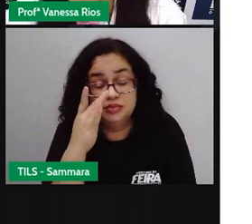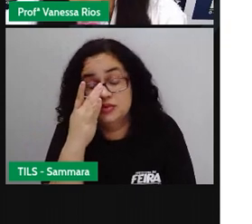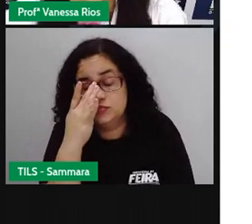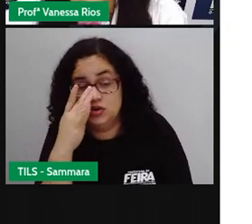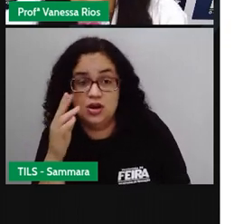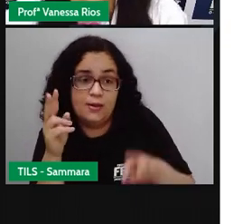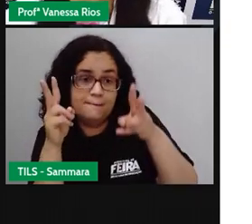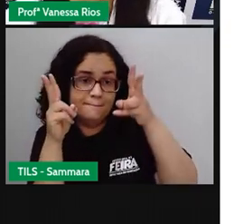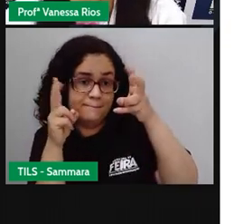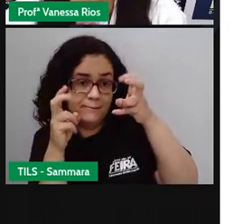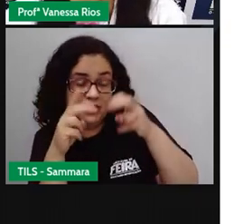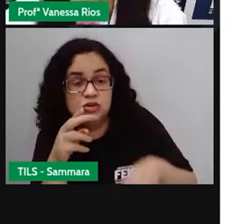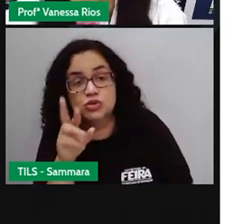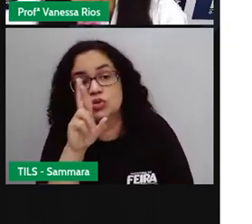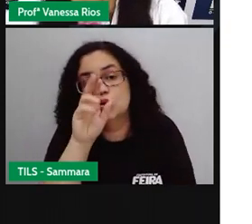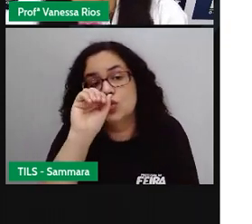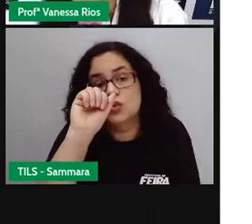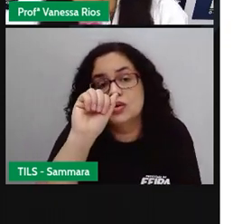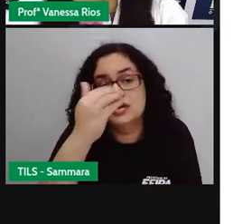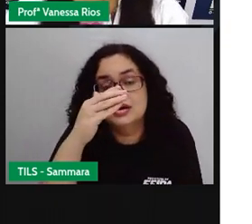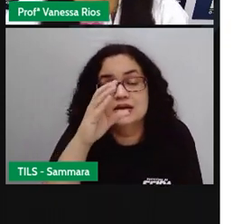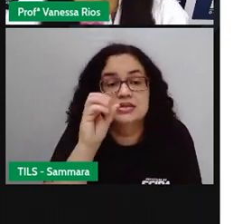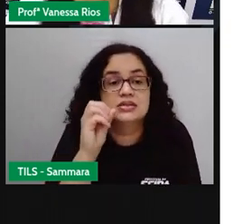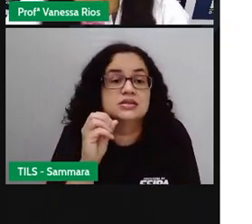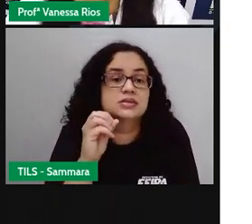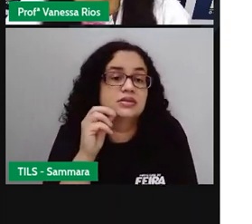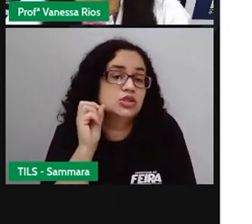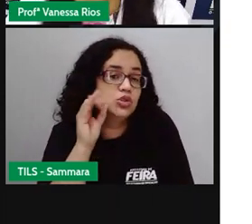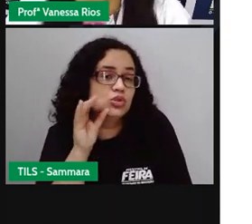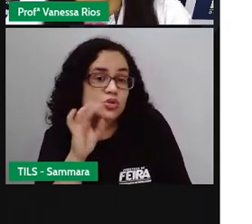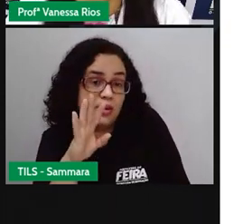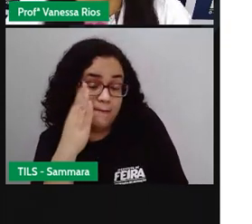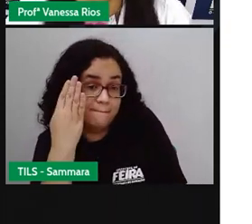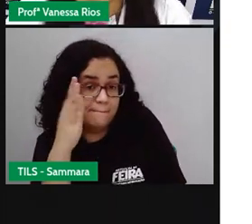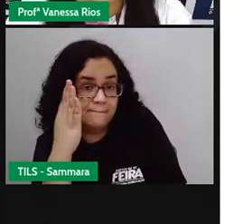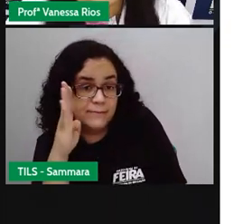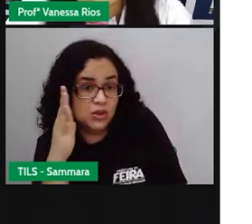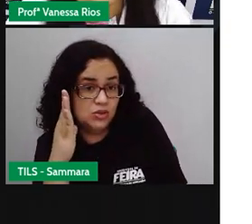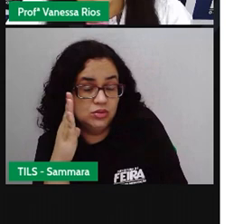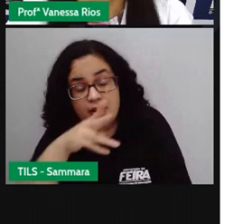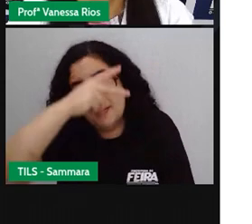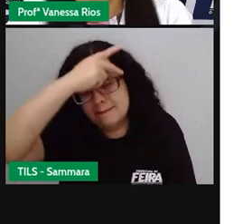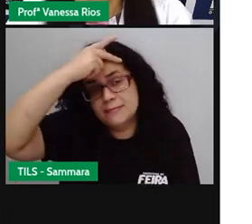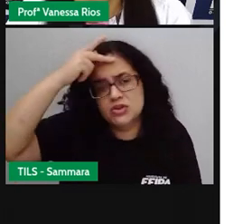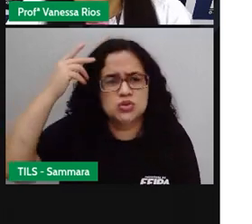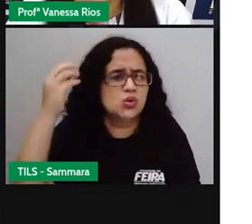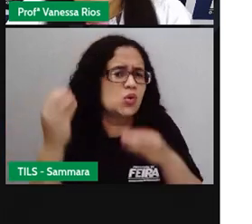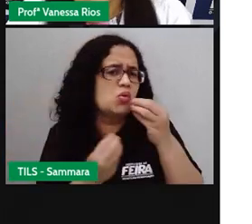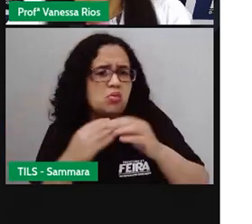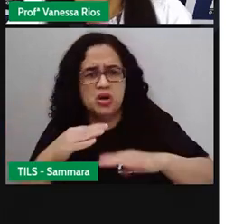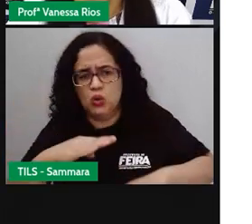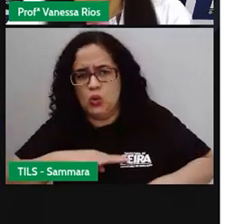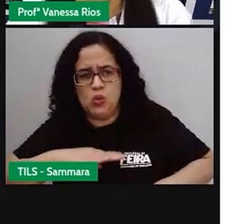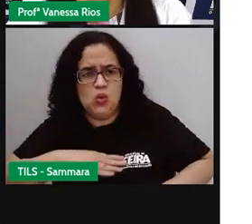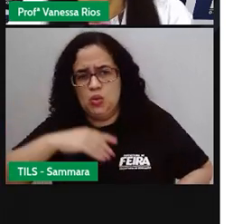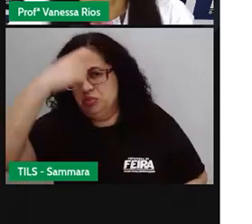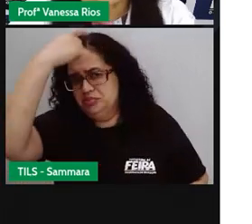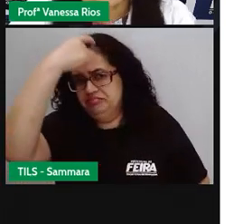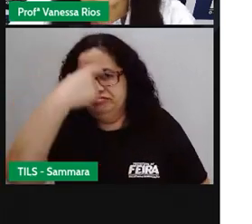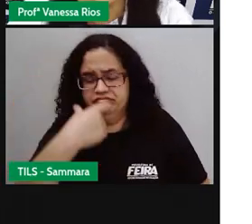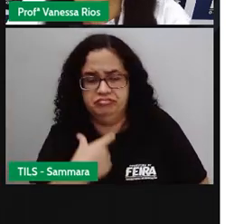observa a raça relacionada às questões da formação da pessoa, né, as questões de herança